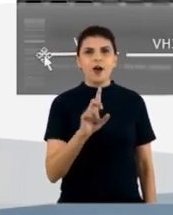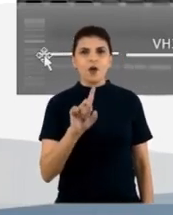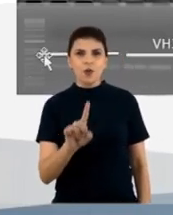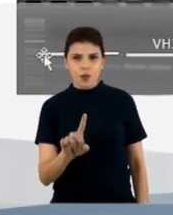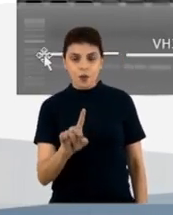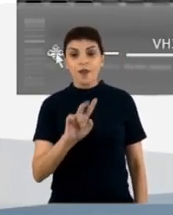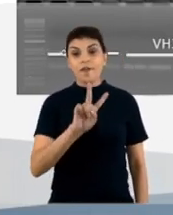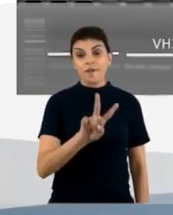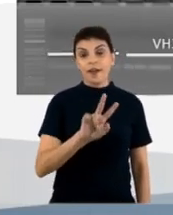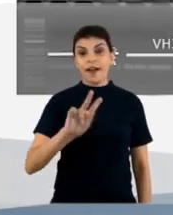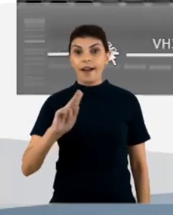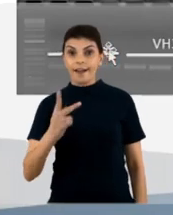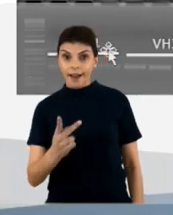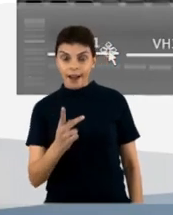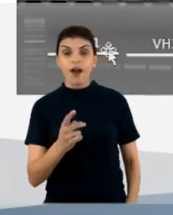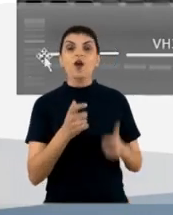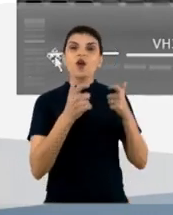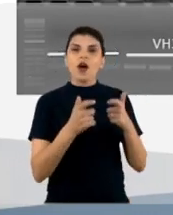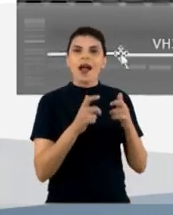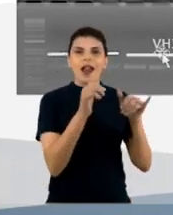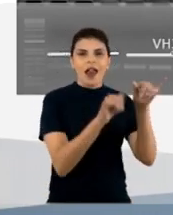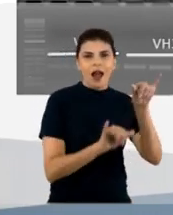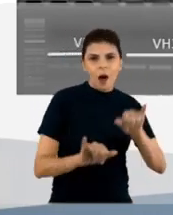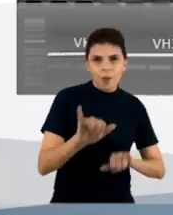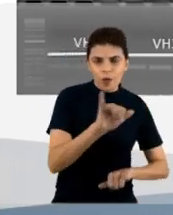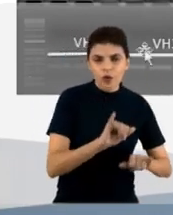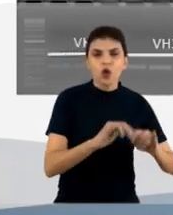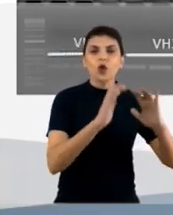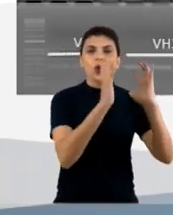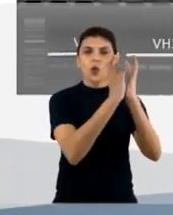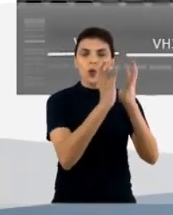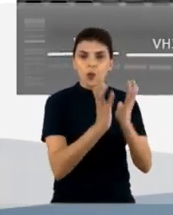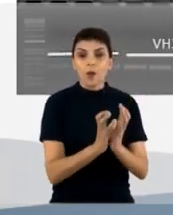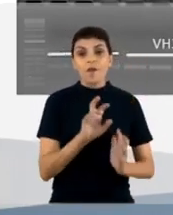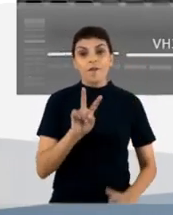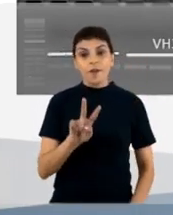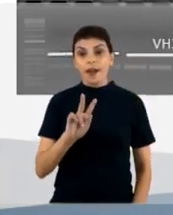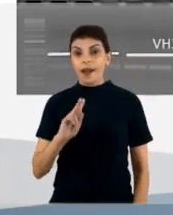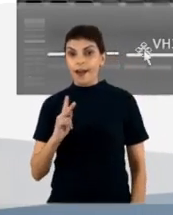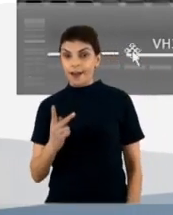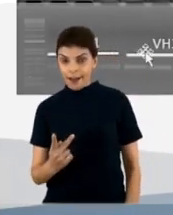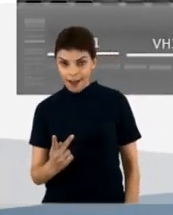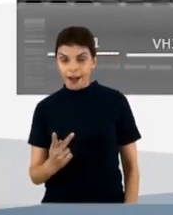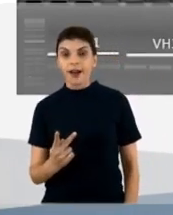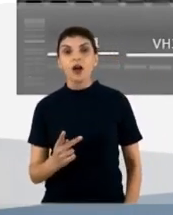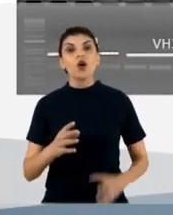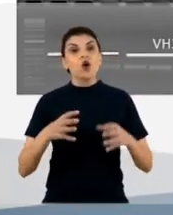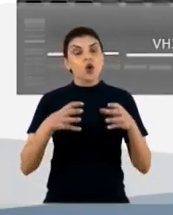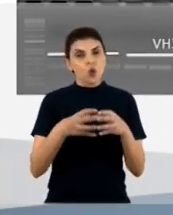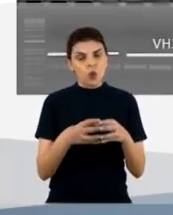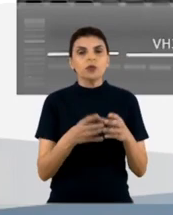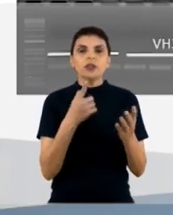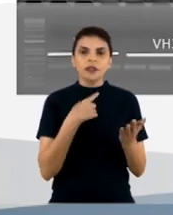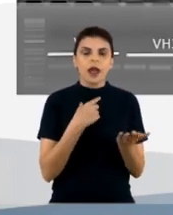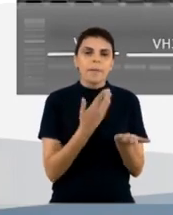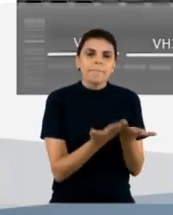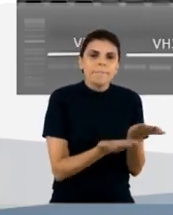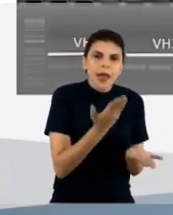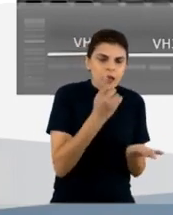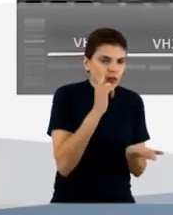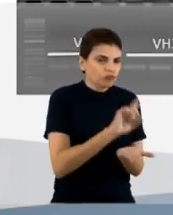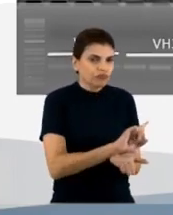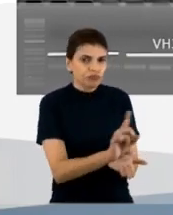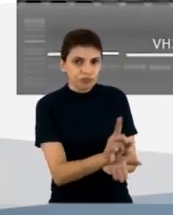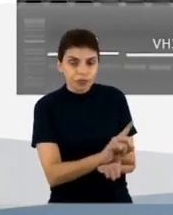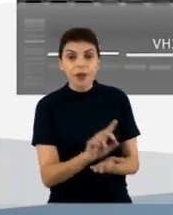lá no nosso laboratório, então nós amplificamos. as cadeias VH, que são as cadeias pesadas e as